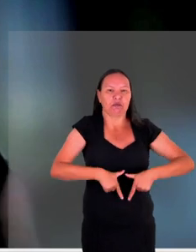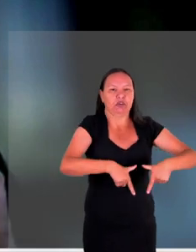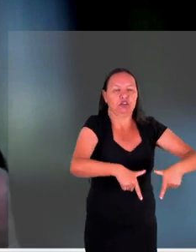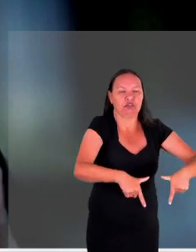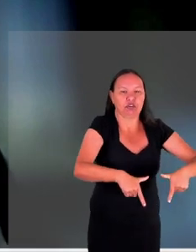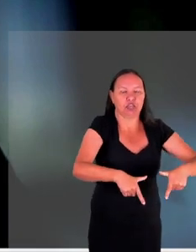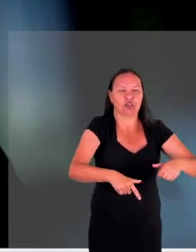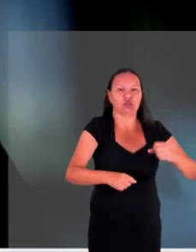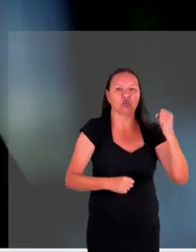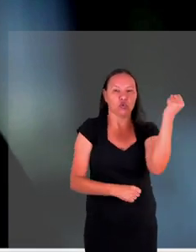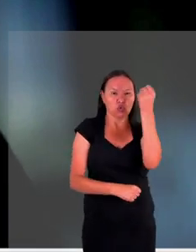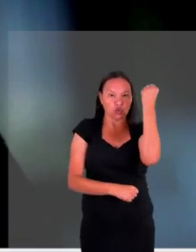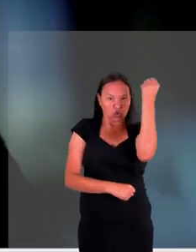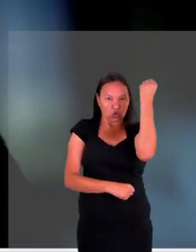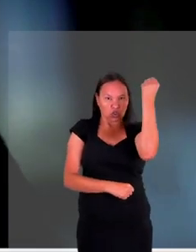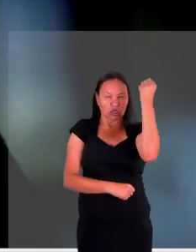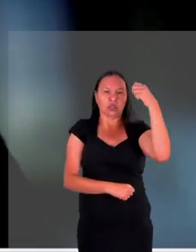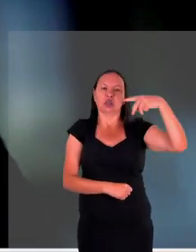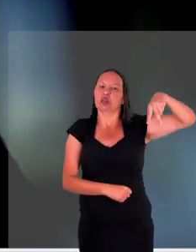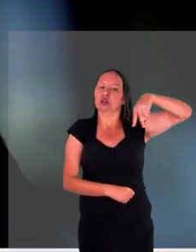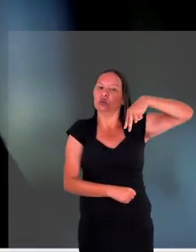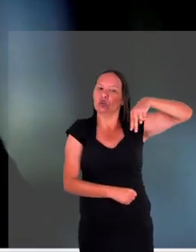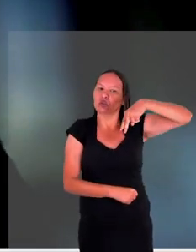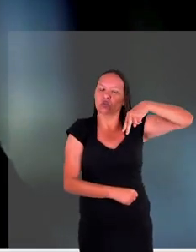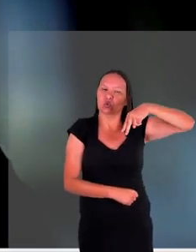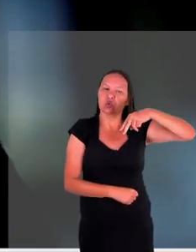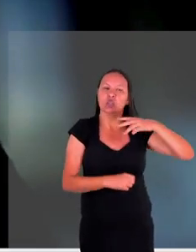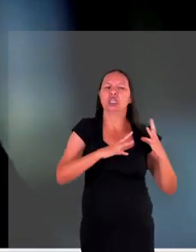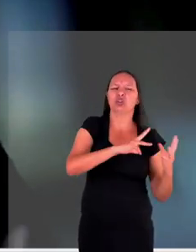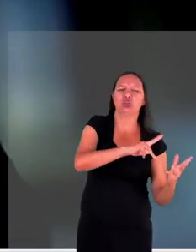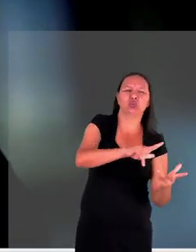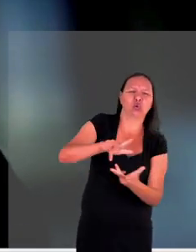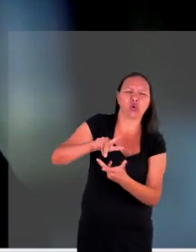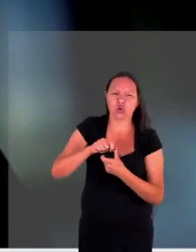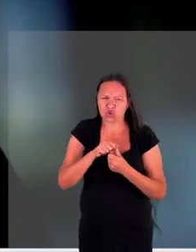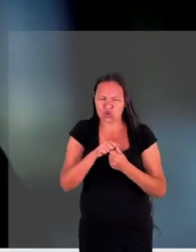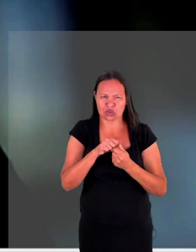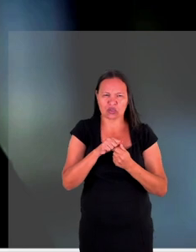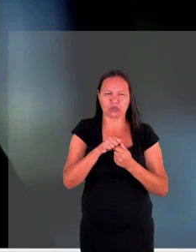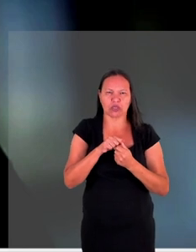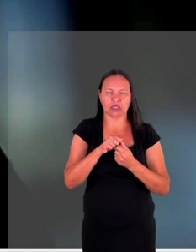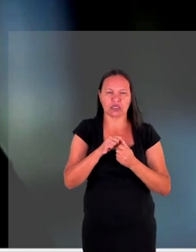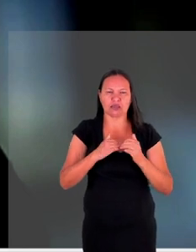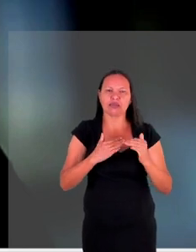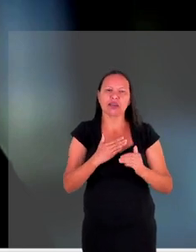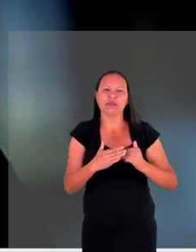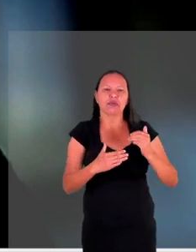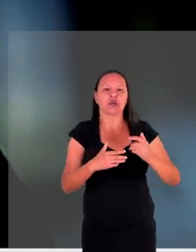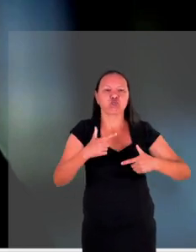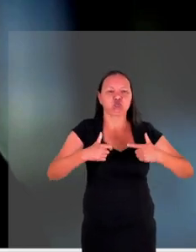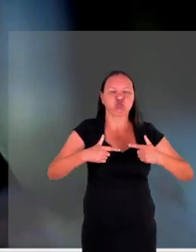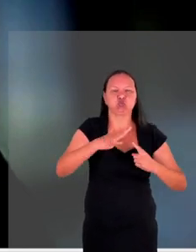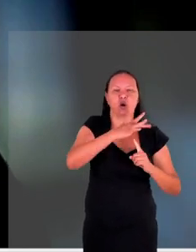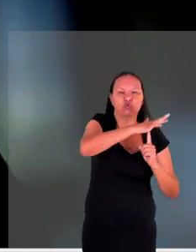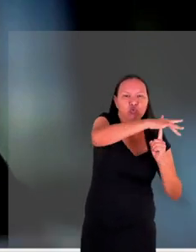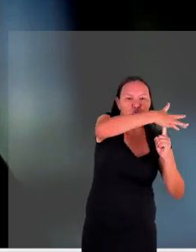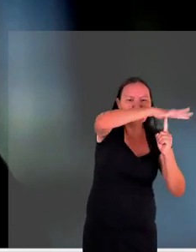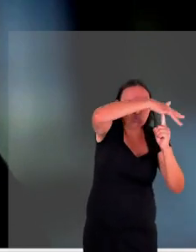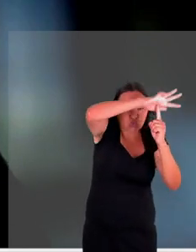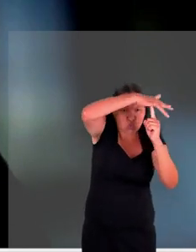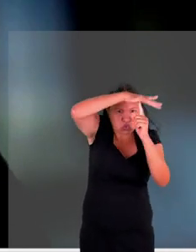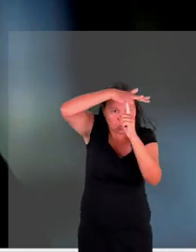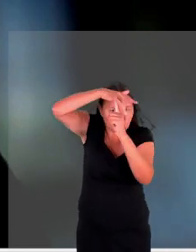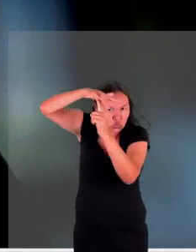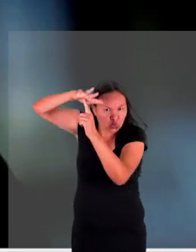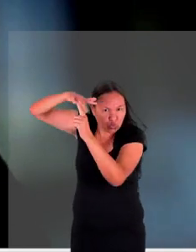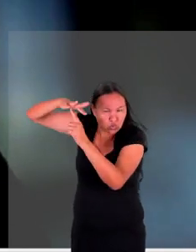país e no resto do país claro as ameaças maiores são com ataques aéreos mísseis drones